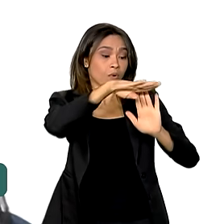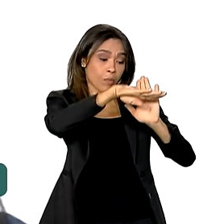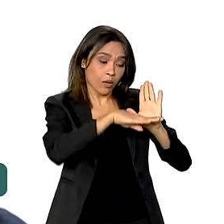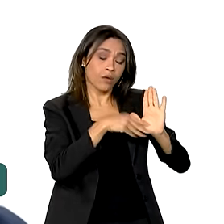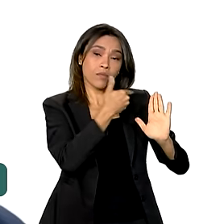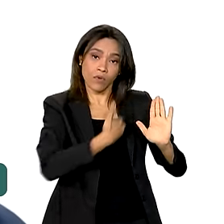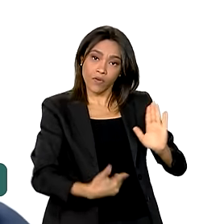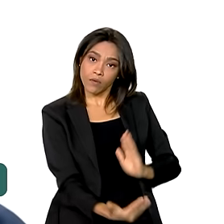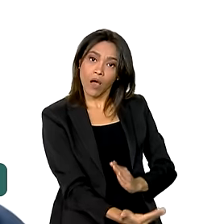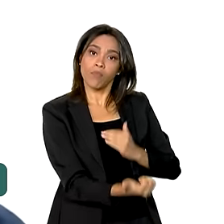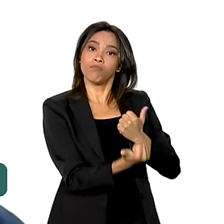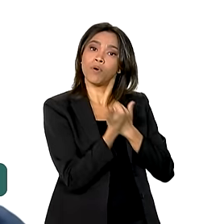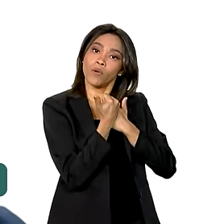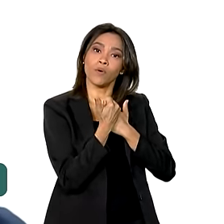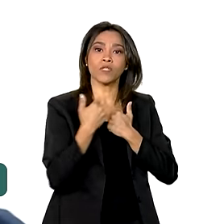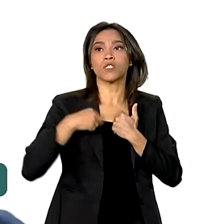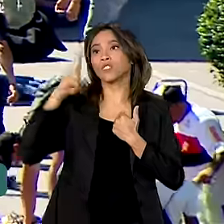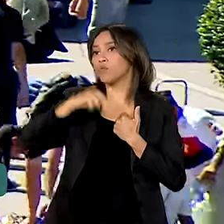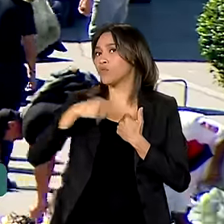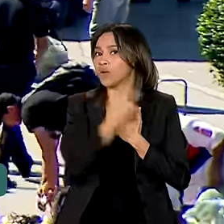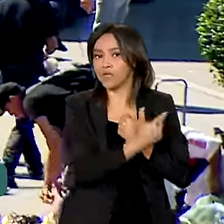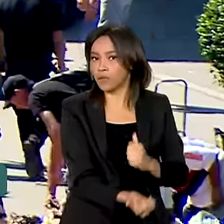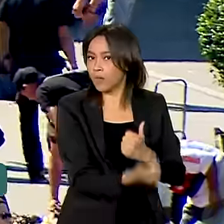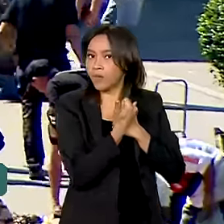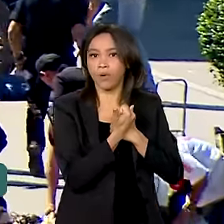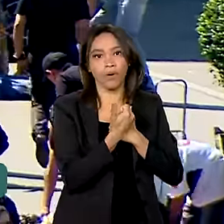houvesse o ProUni, eu já mais estaria na instituição para estudar.